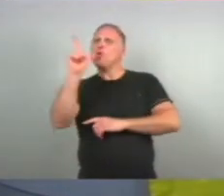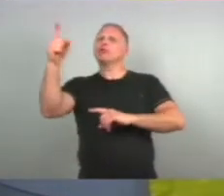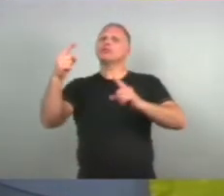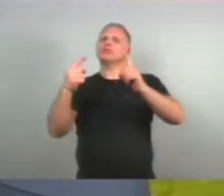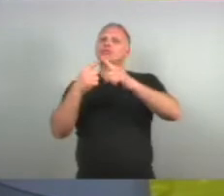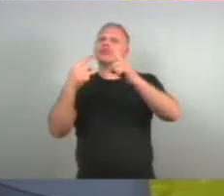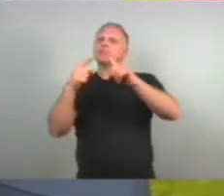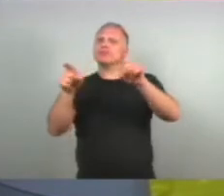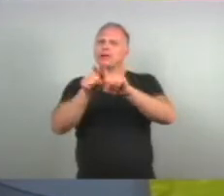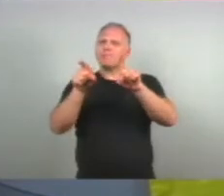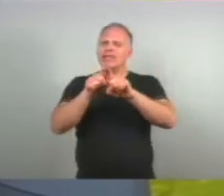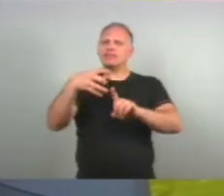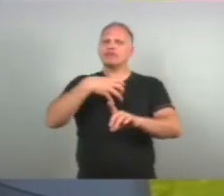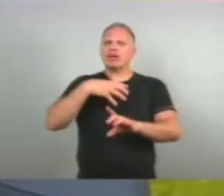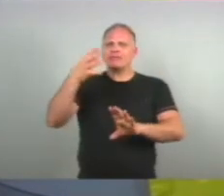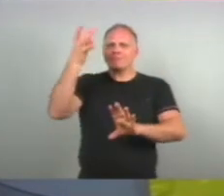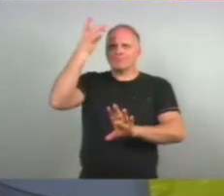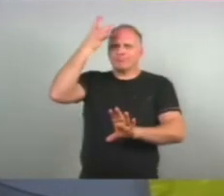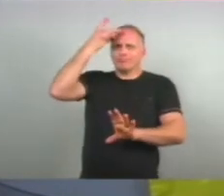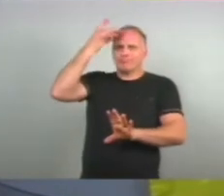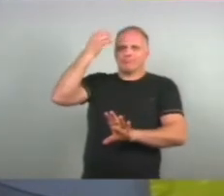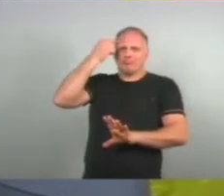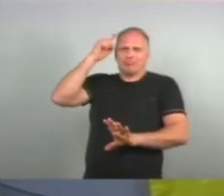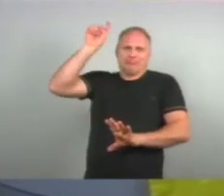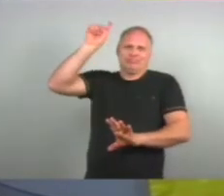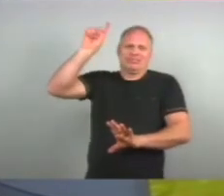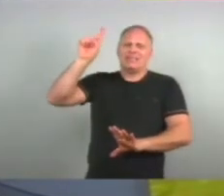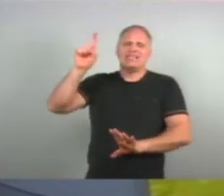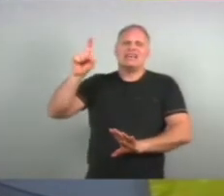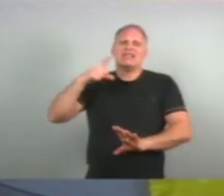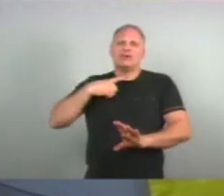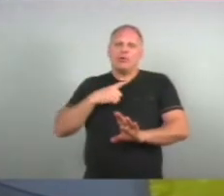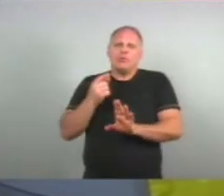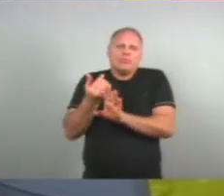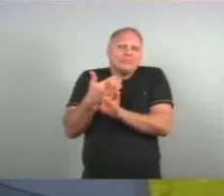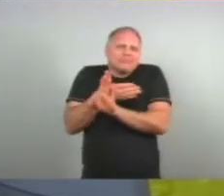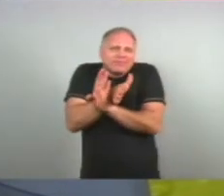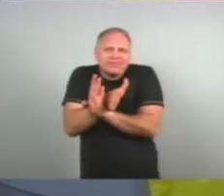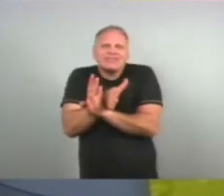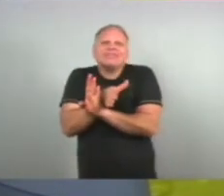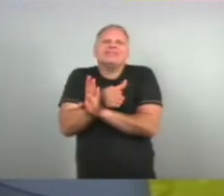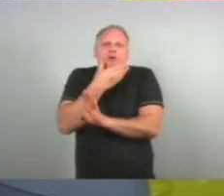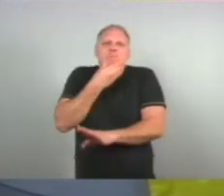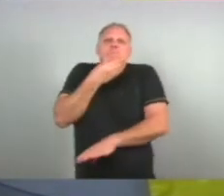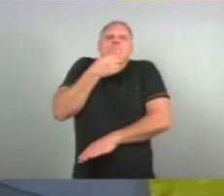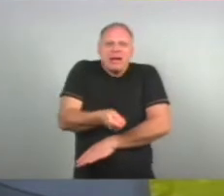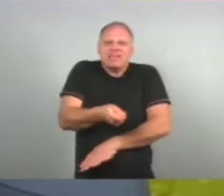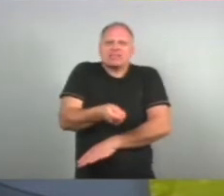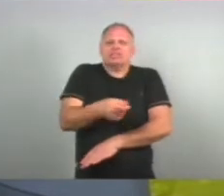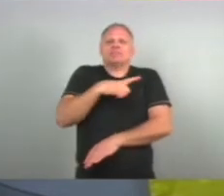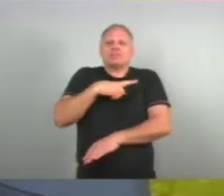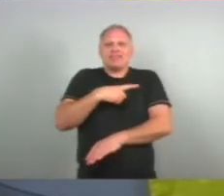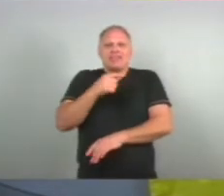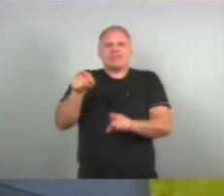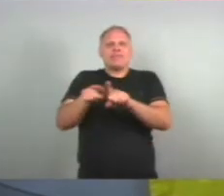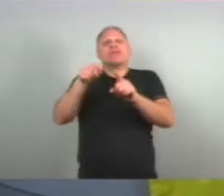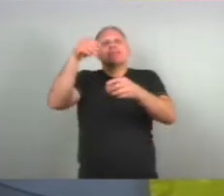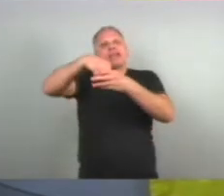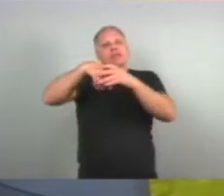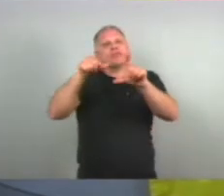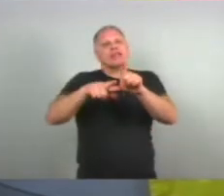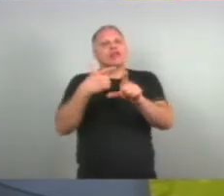vezes De forma inconsciente Ou subliminar A questão do machismo Acaba estando presente Em outros estilos musicais Também